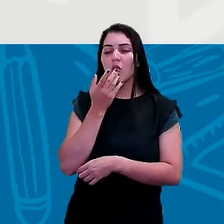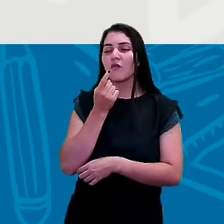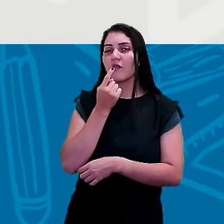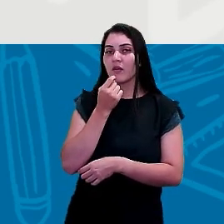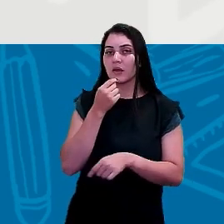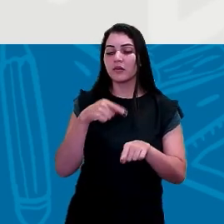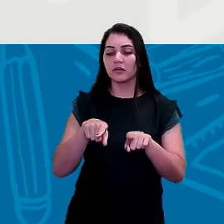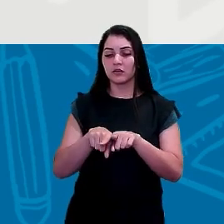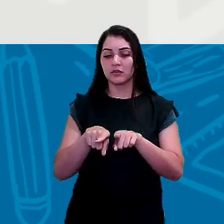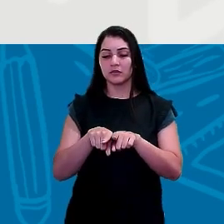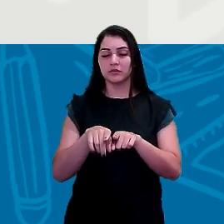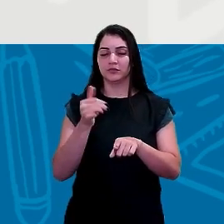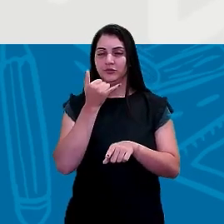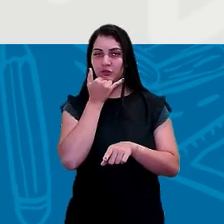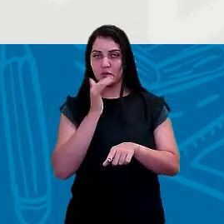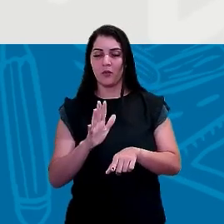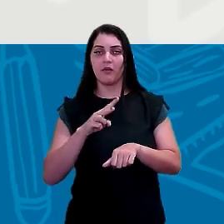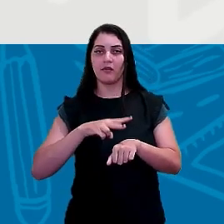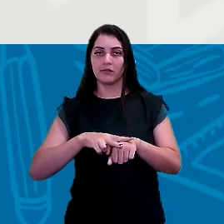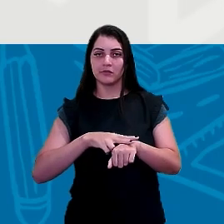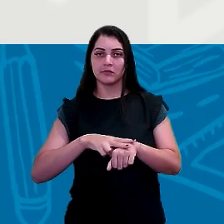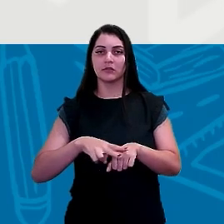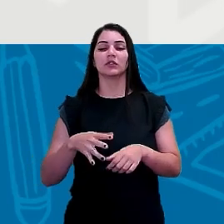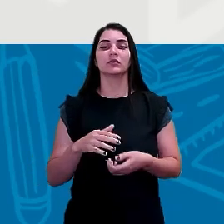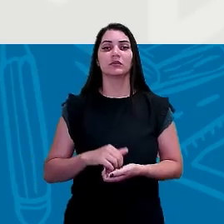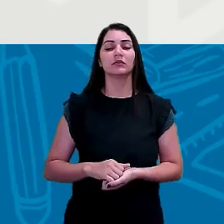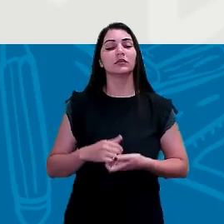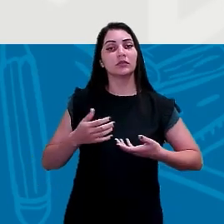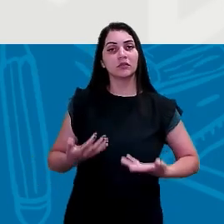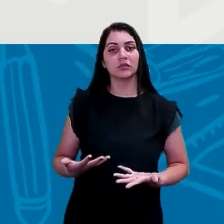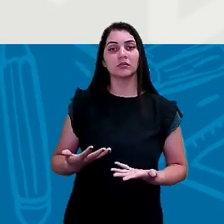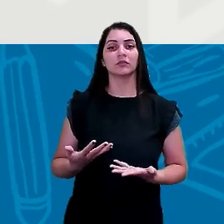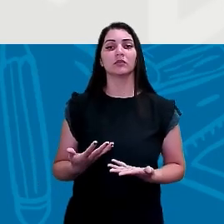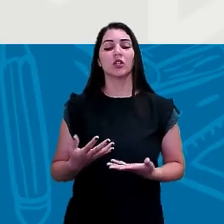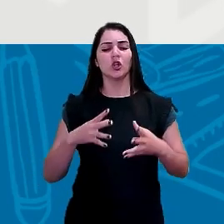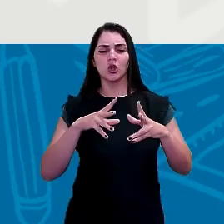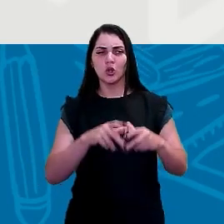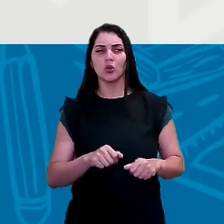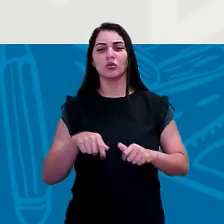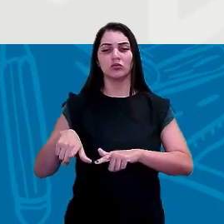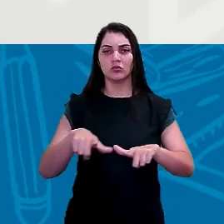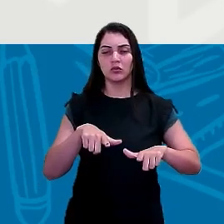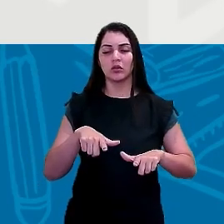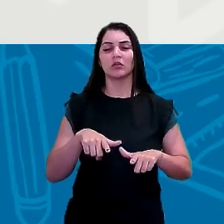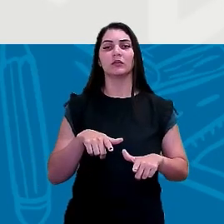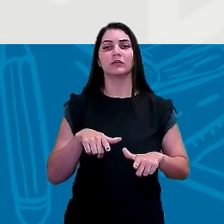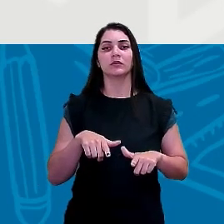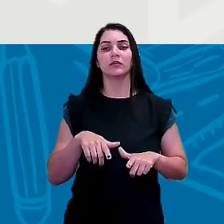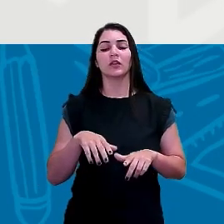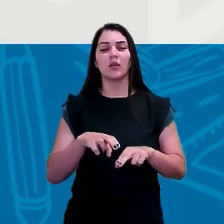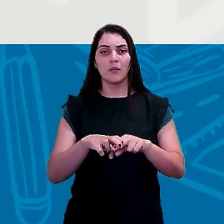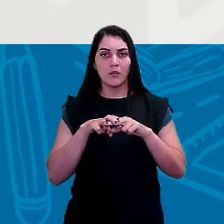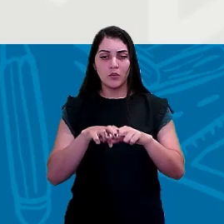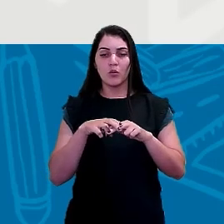vermelho, em vermelho, não, perdão, em verde, o clima 5. Então, dentro dessas regiões, ele vai estar, por conta